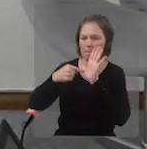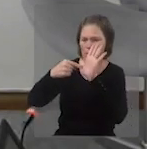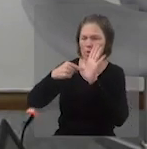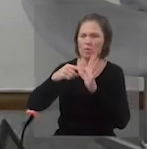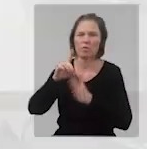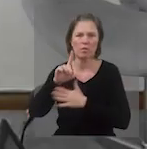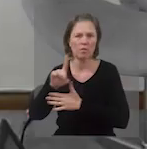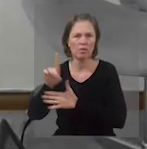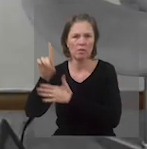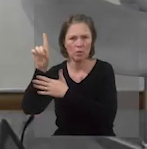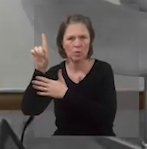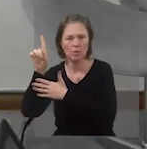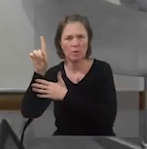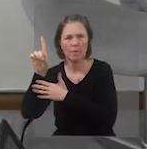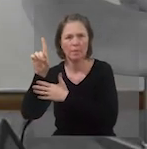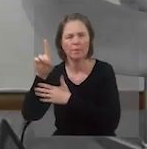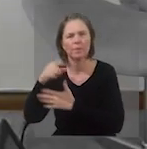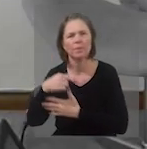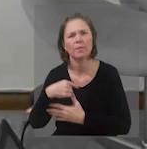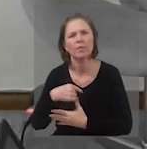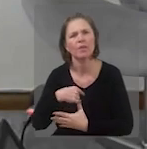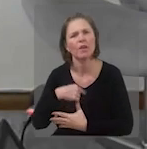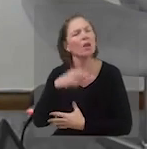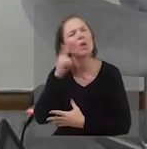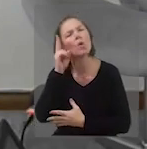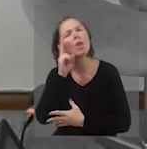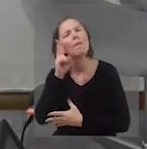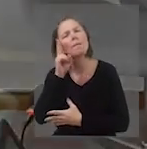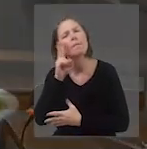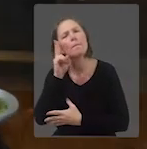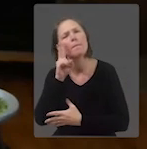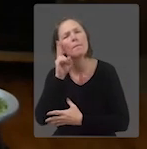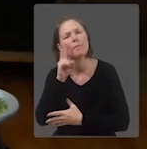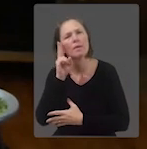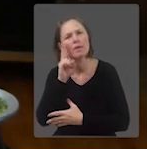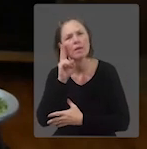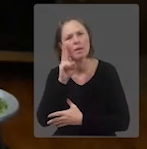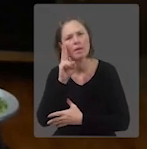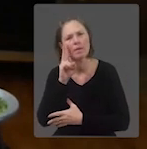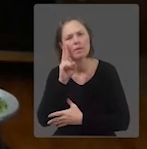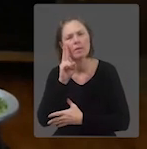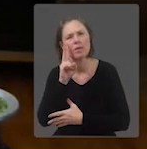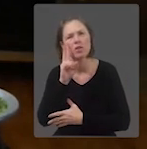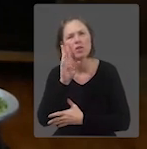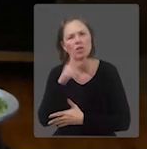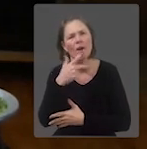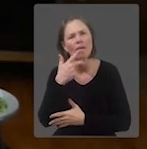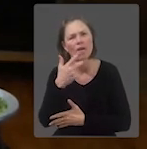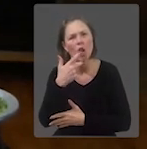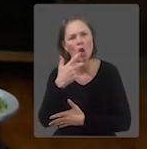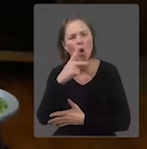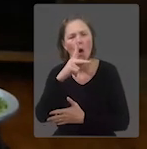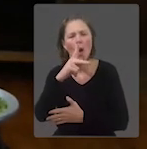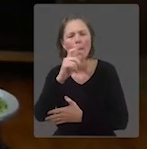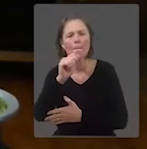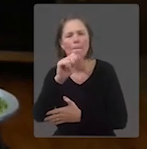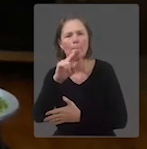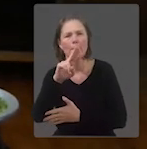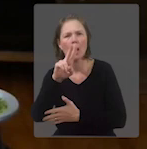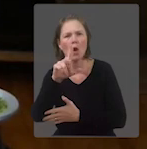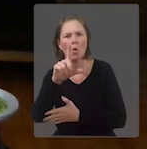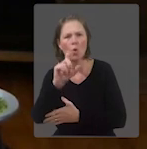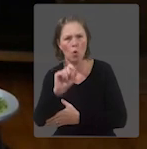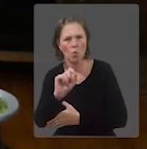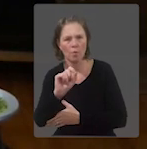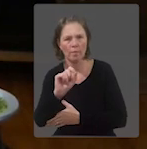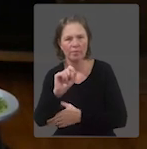Deus. O senhor falou, trouxe esse versículo, eu me lembrei que o senhor comenta também aqui no estudo, que o apóstolo